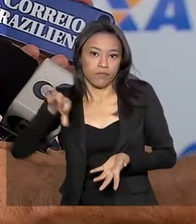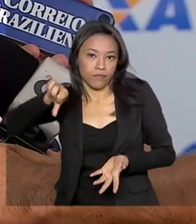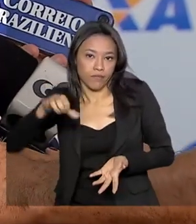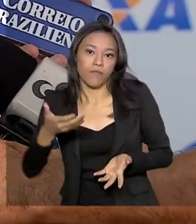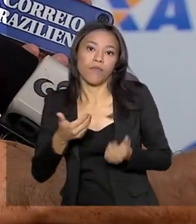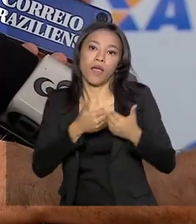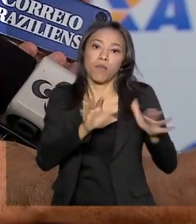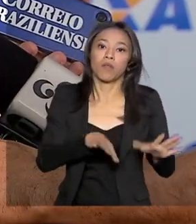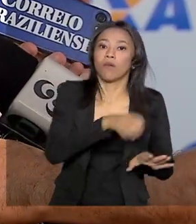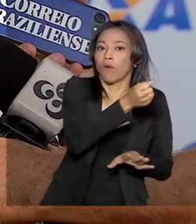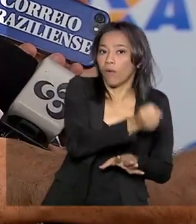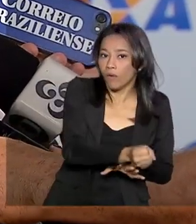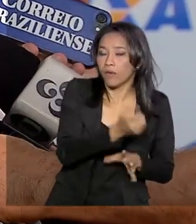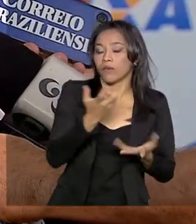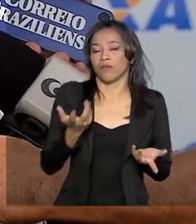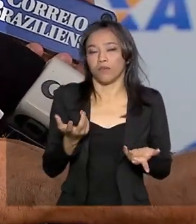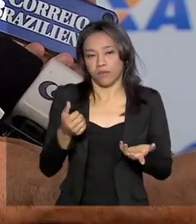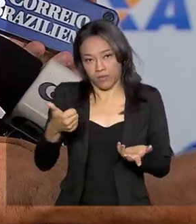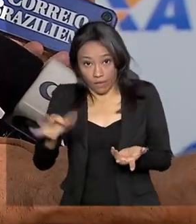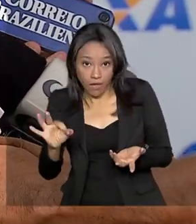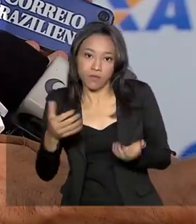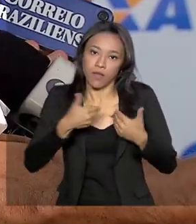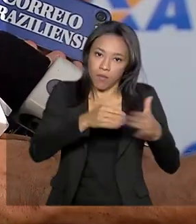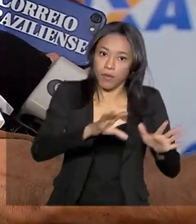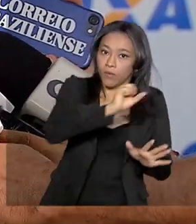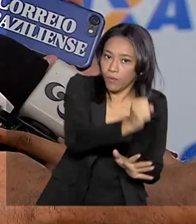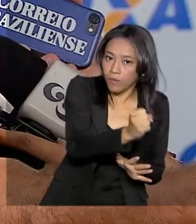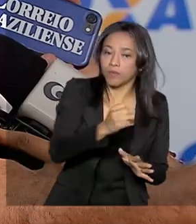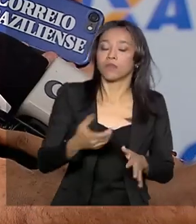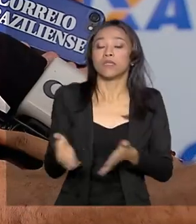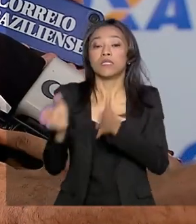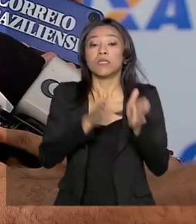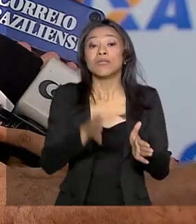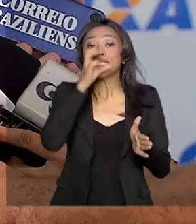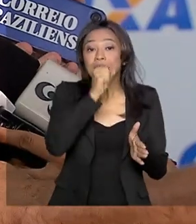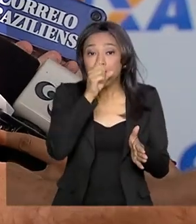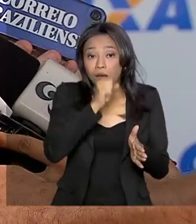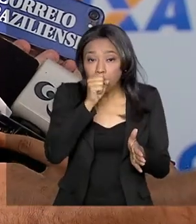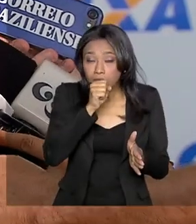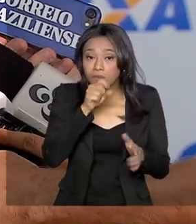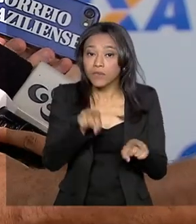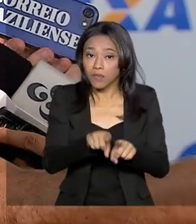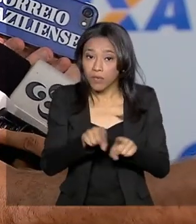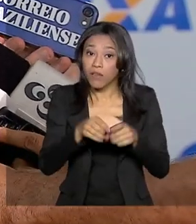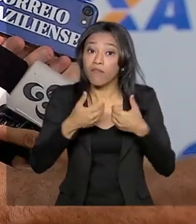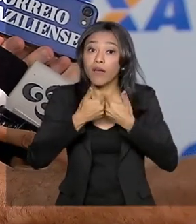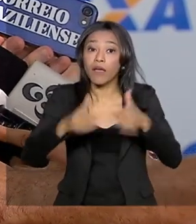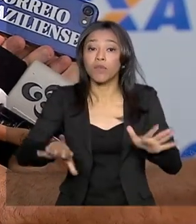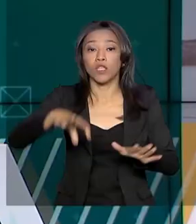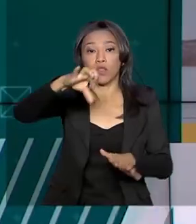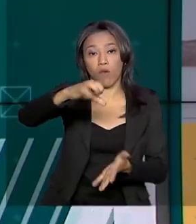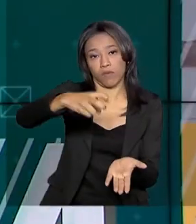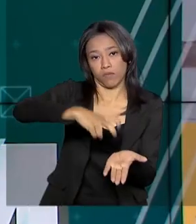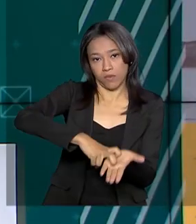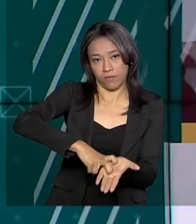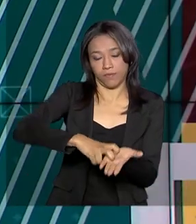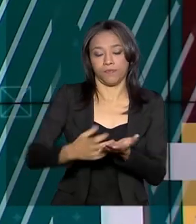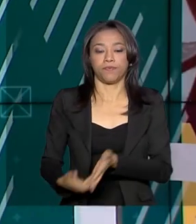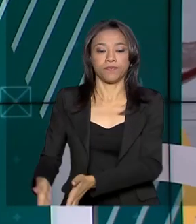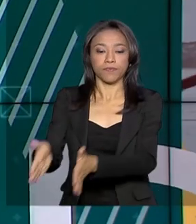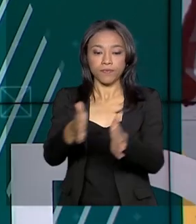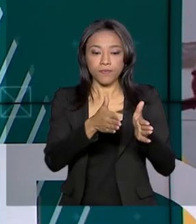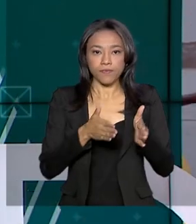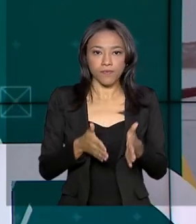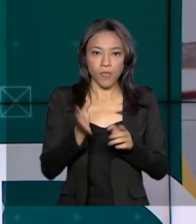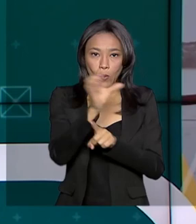anunciar, de segunda a sexta depois e no sábado, um dia depois do anúncio, abre às 9 horas da manhã. O